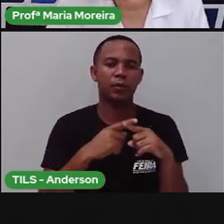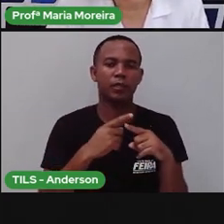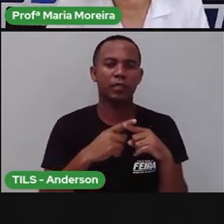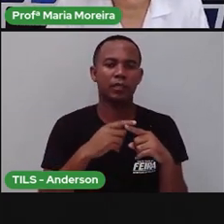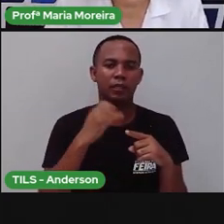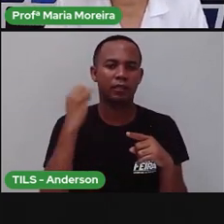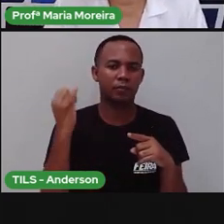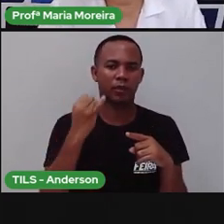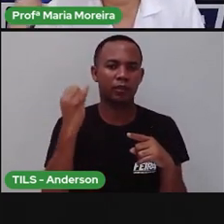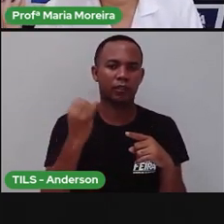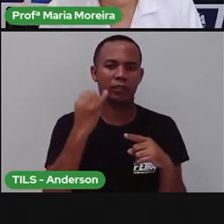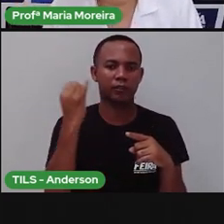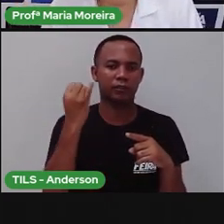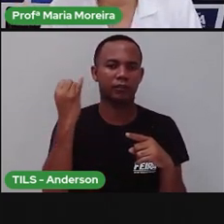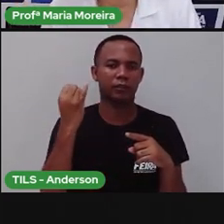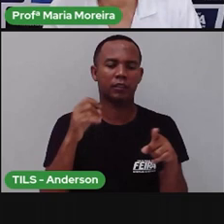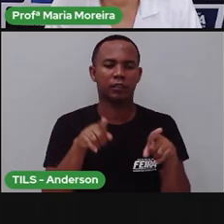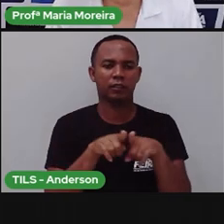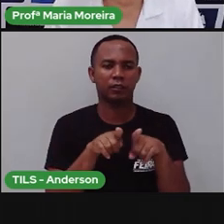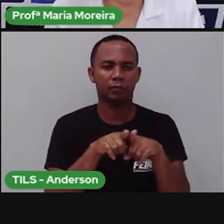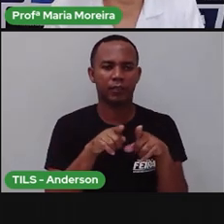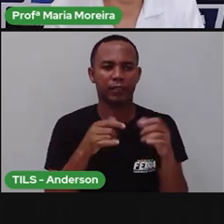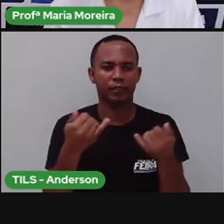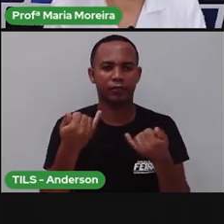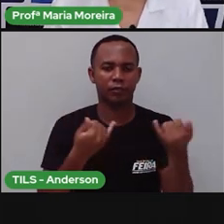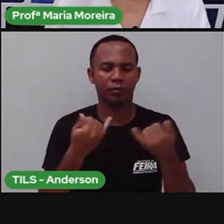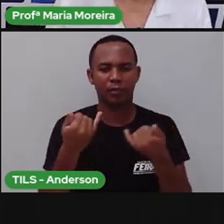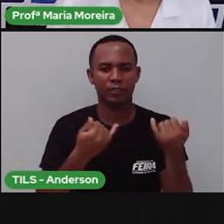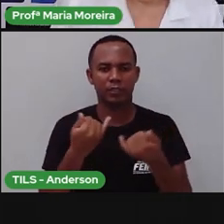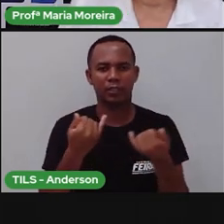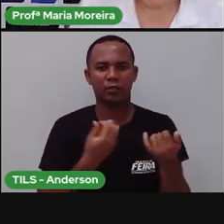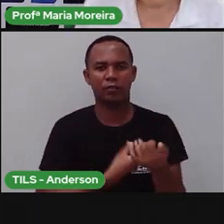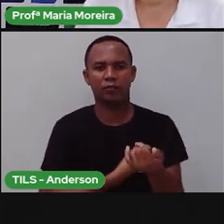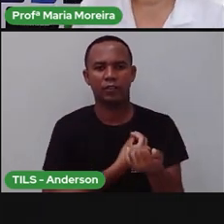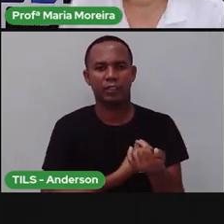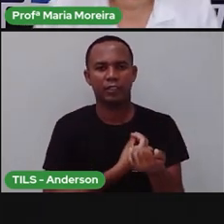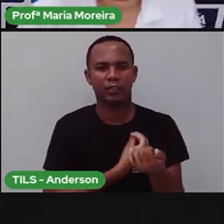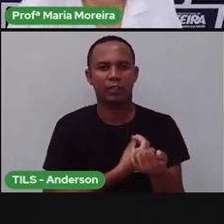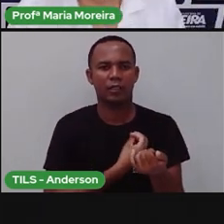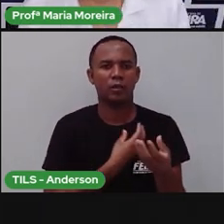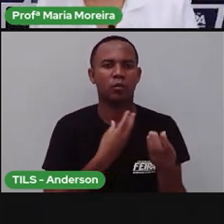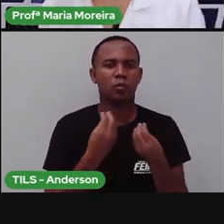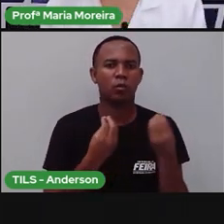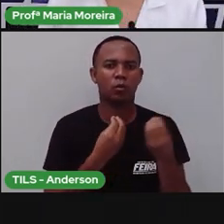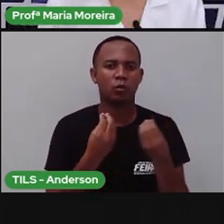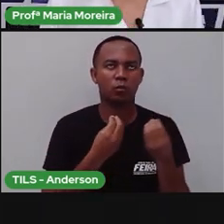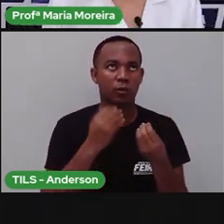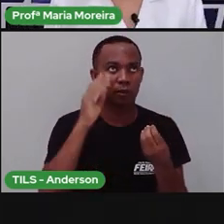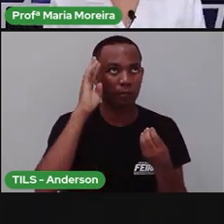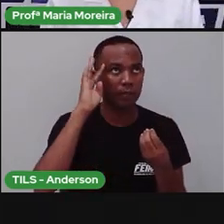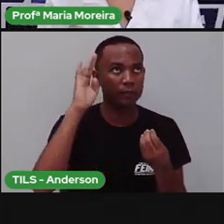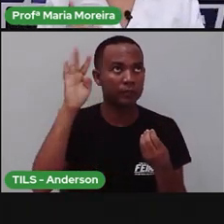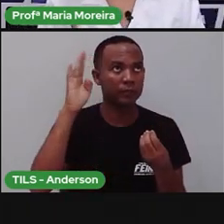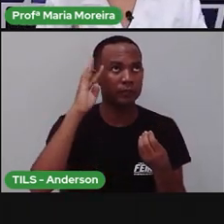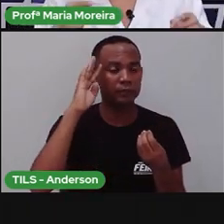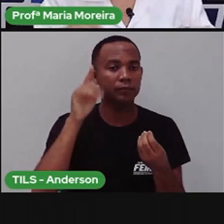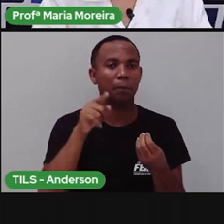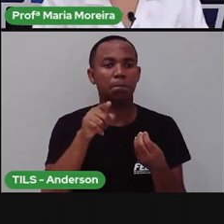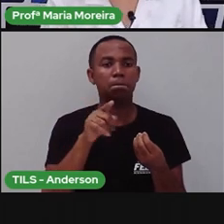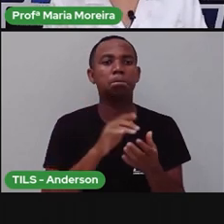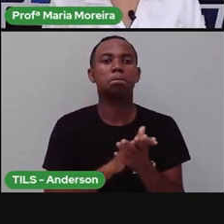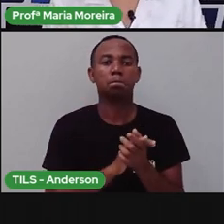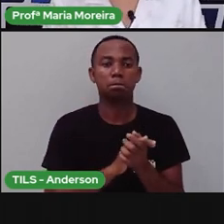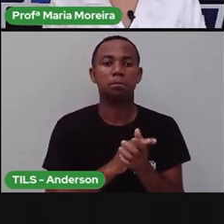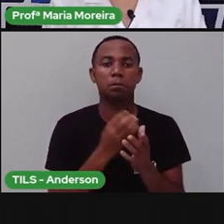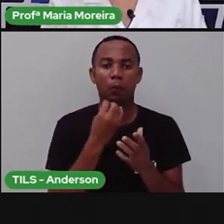importância? Porque, além de fornecer dados e informações sobre estilo de vida, porque aí você imagina, né? Você olha a imagem e você, poxa, essas